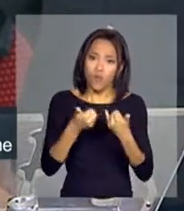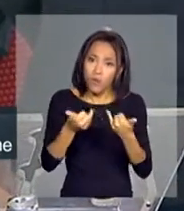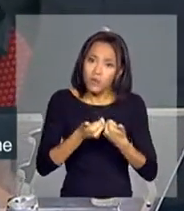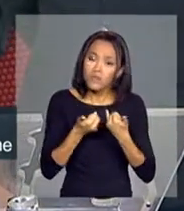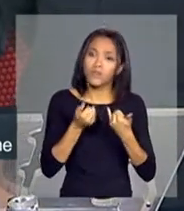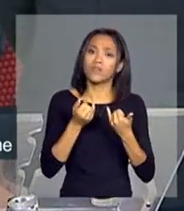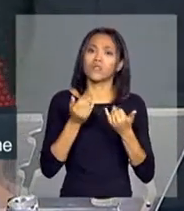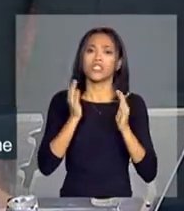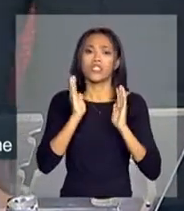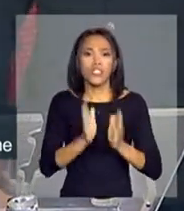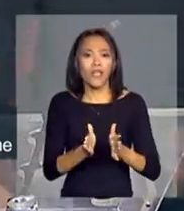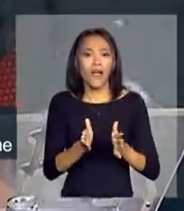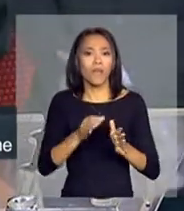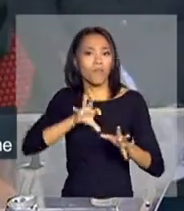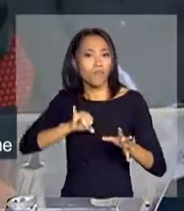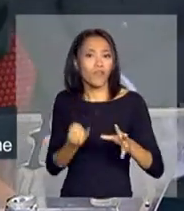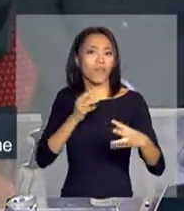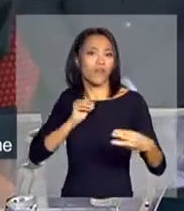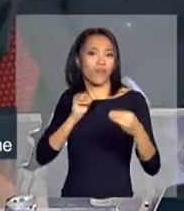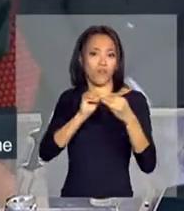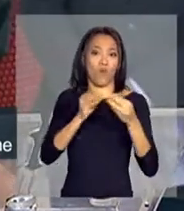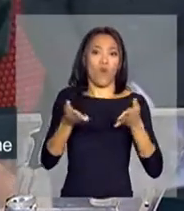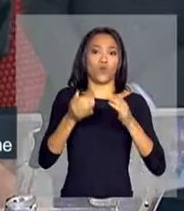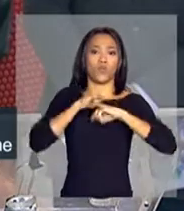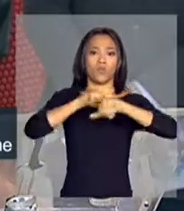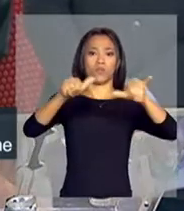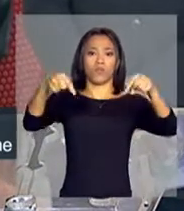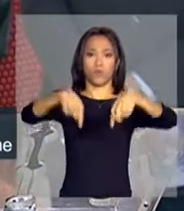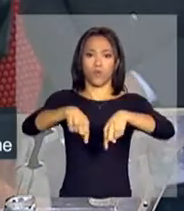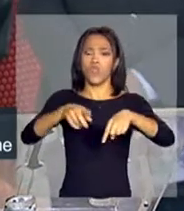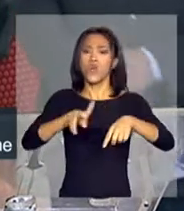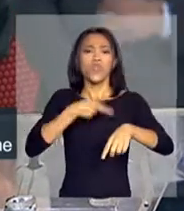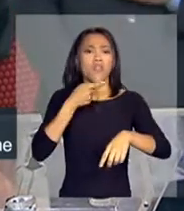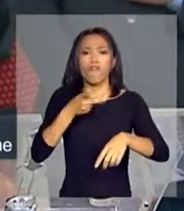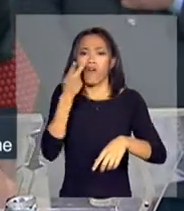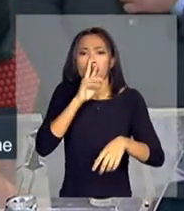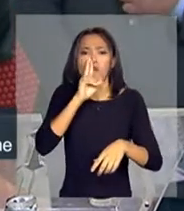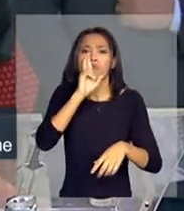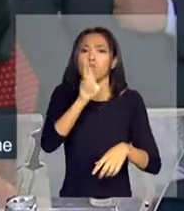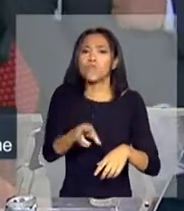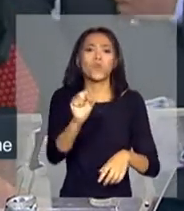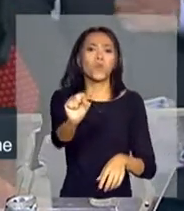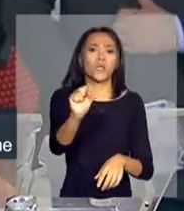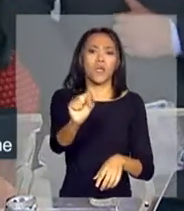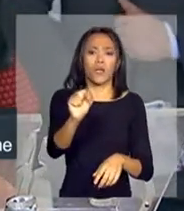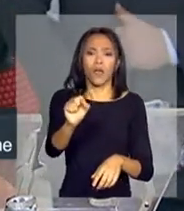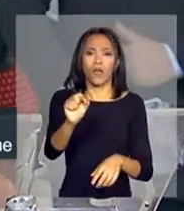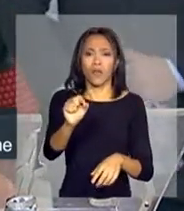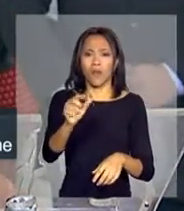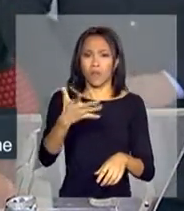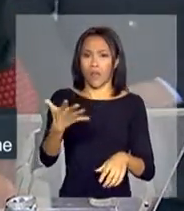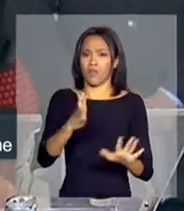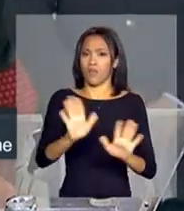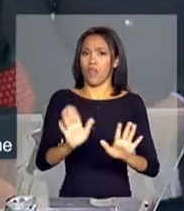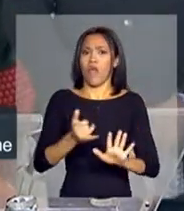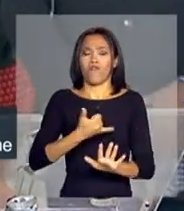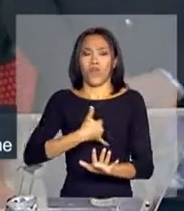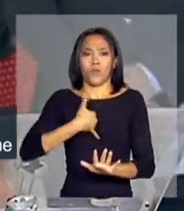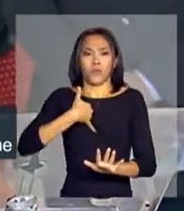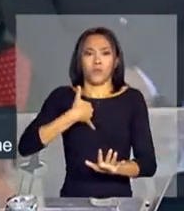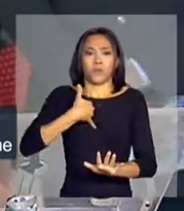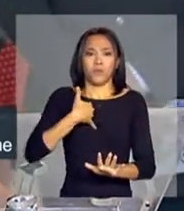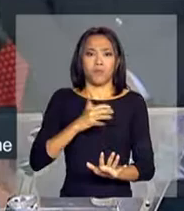considerado esses anúncios. Eu nem disse o que é o resultado, para não me vangloriar deles,